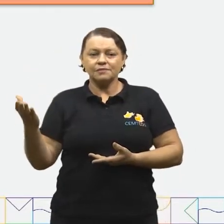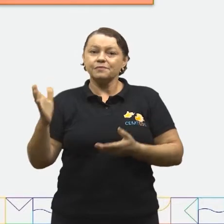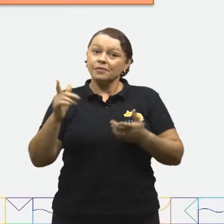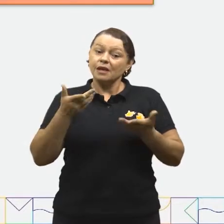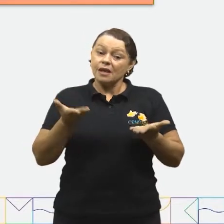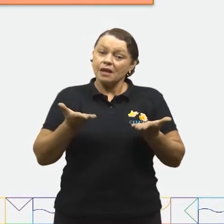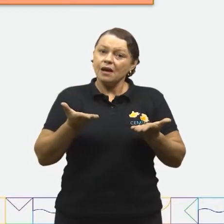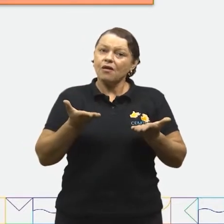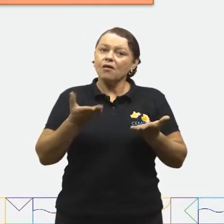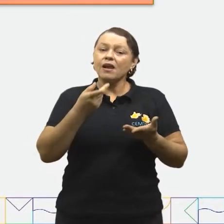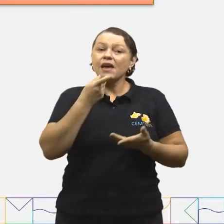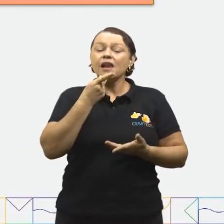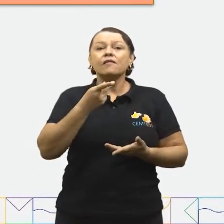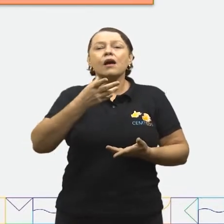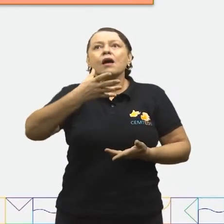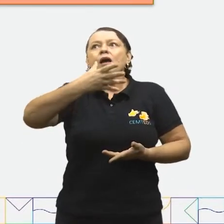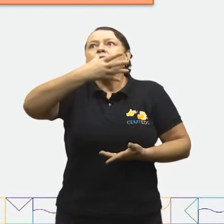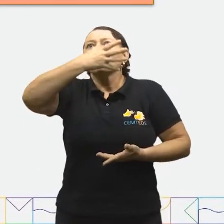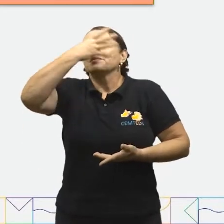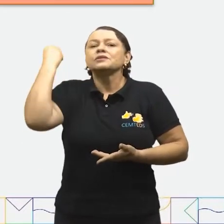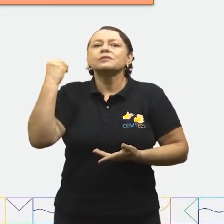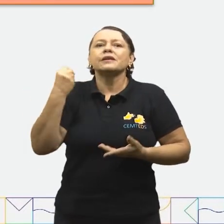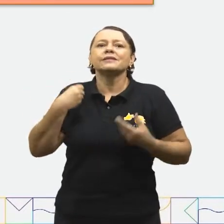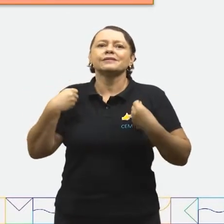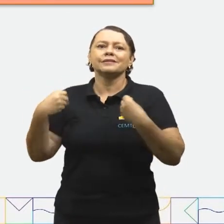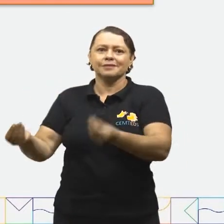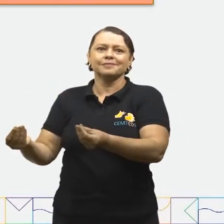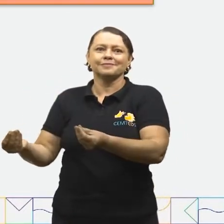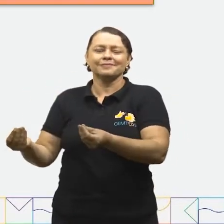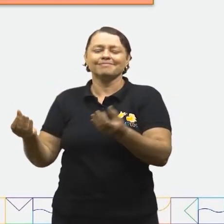ela exclama. Eu me esqueci de entregar.